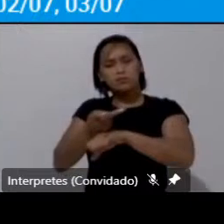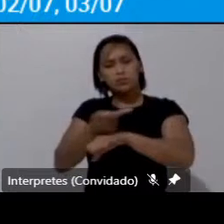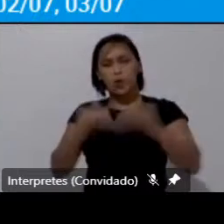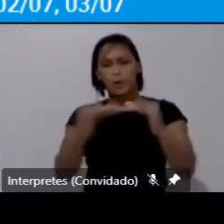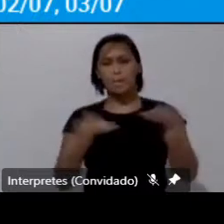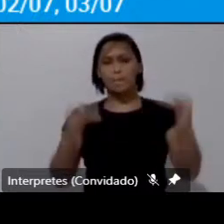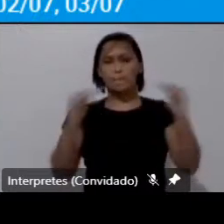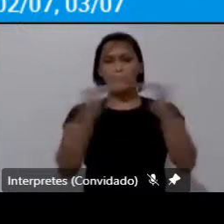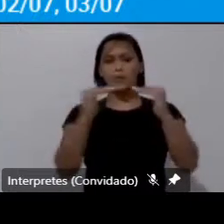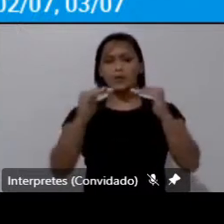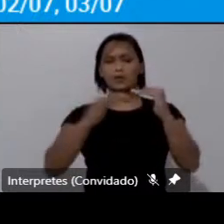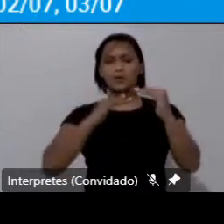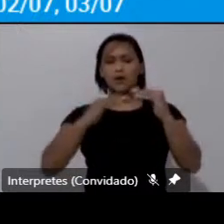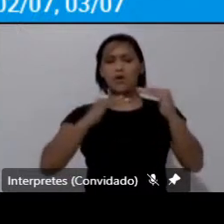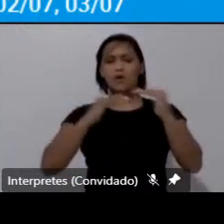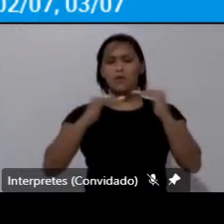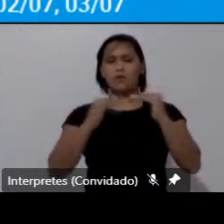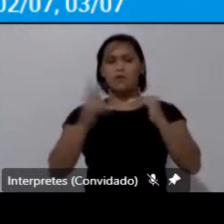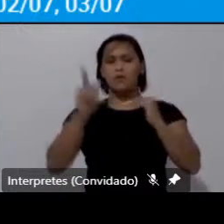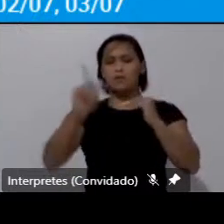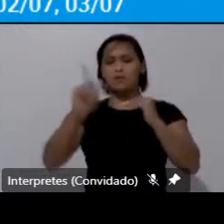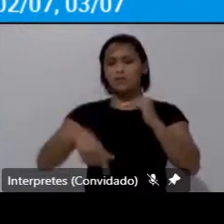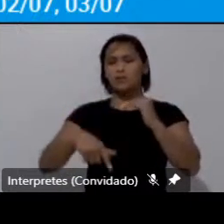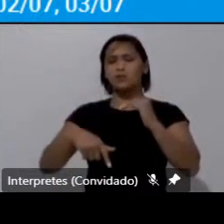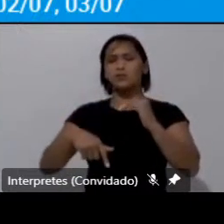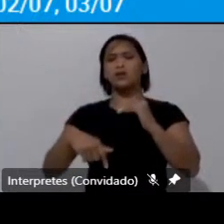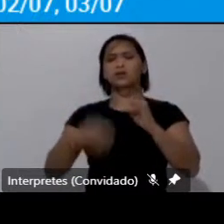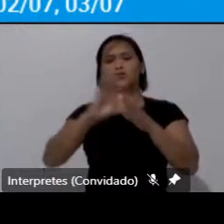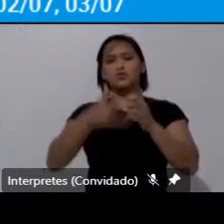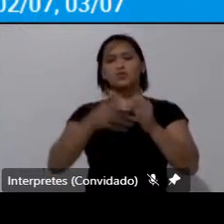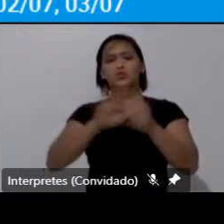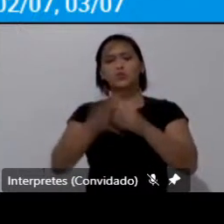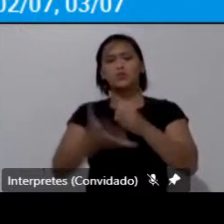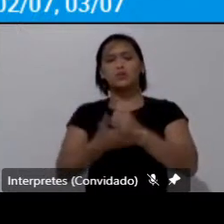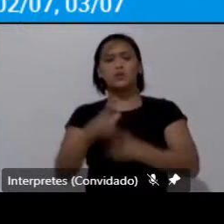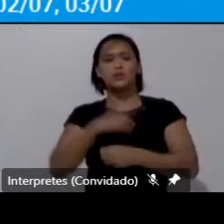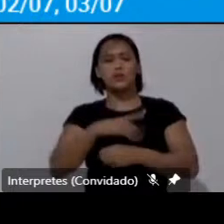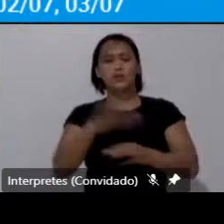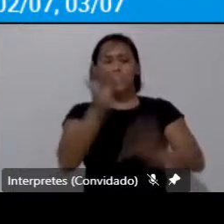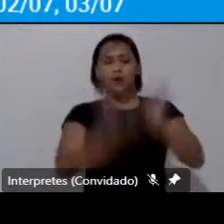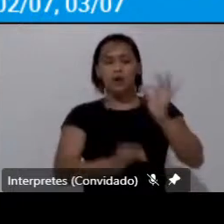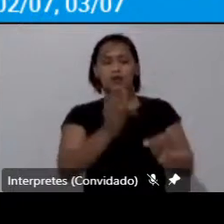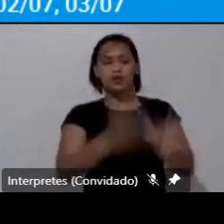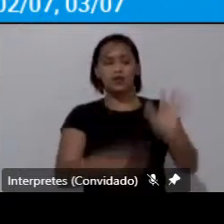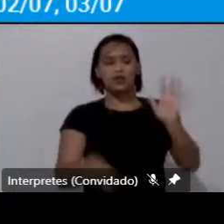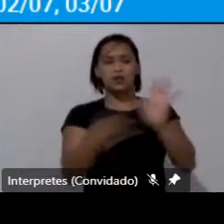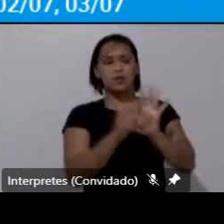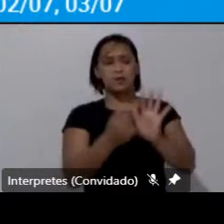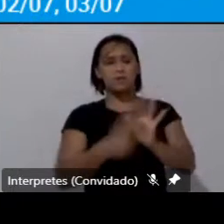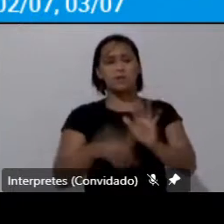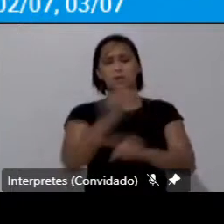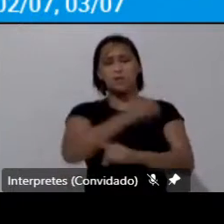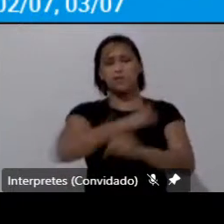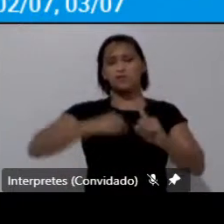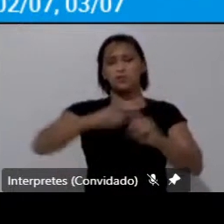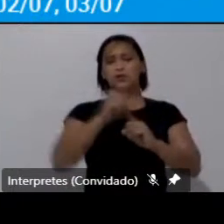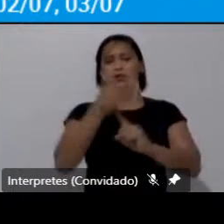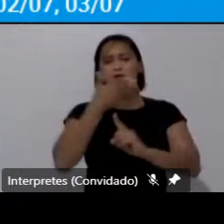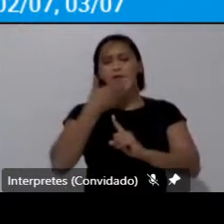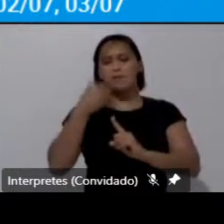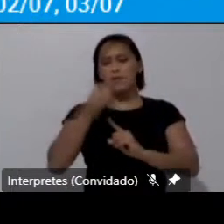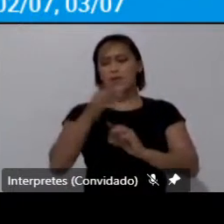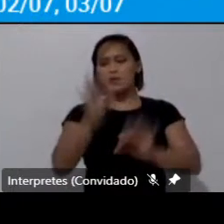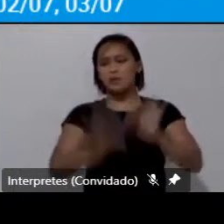mobilidade sustentável que tem como pressuposto a justiça social ou melhor a